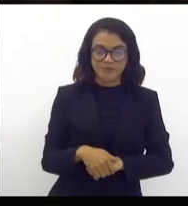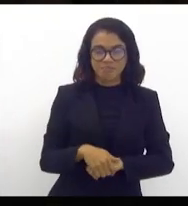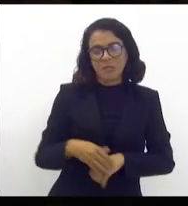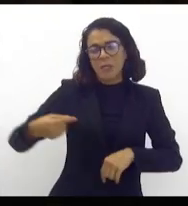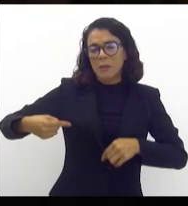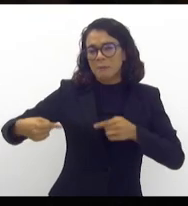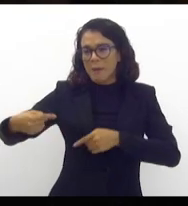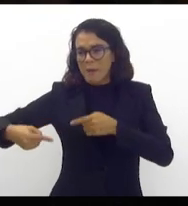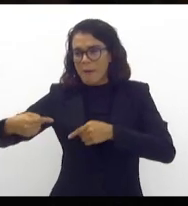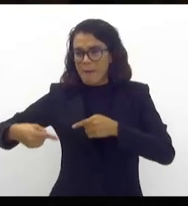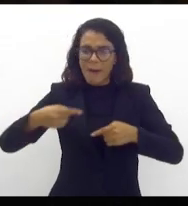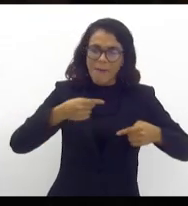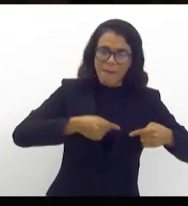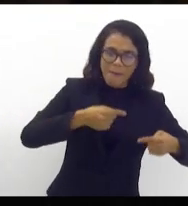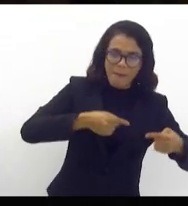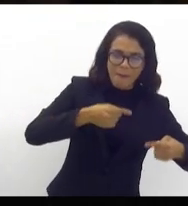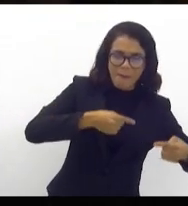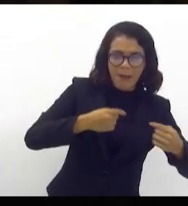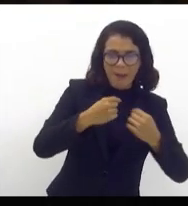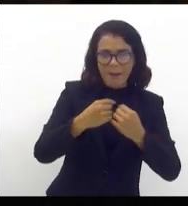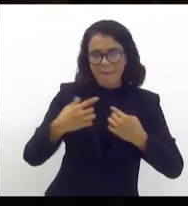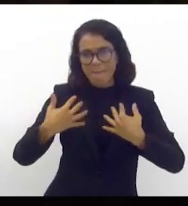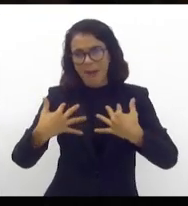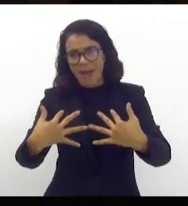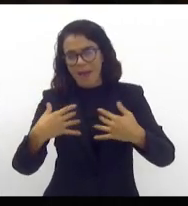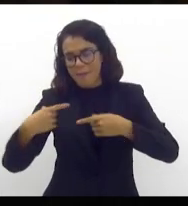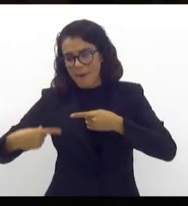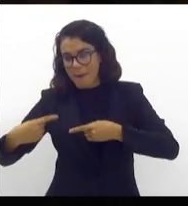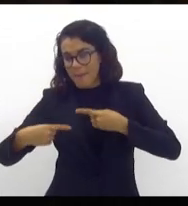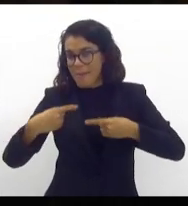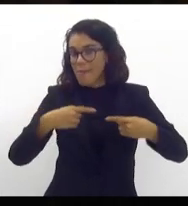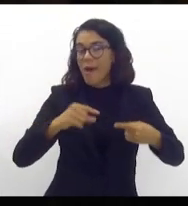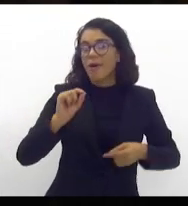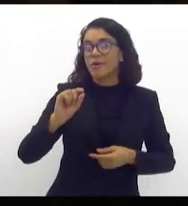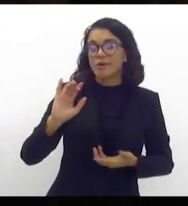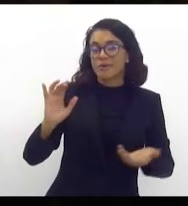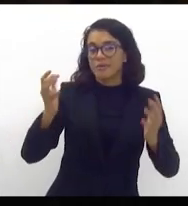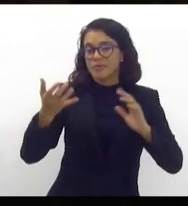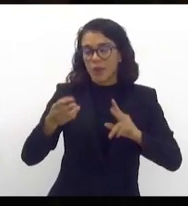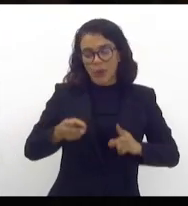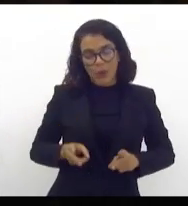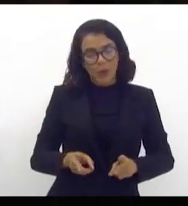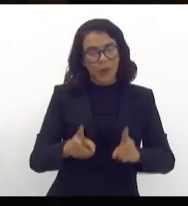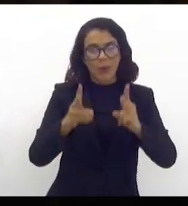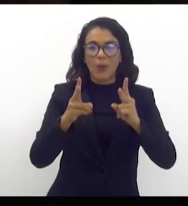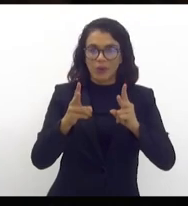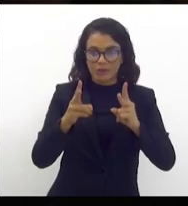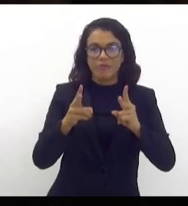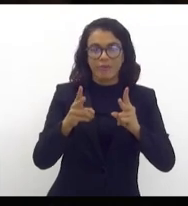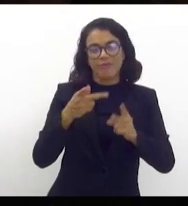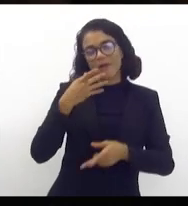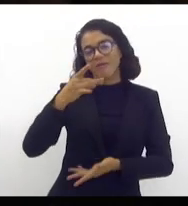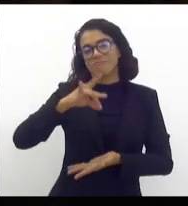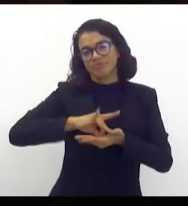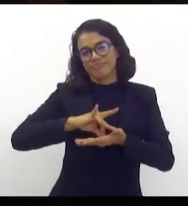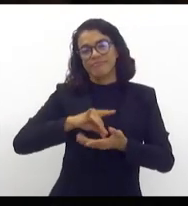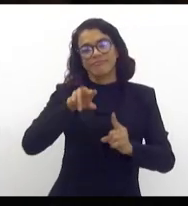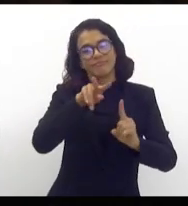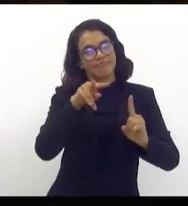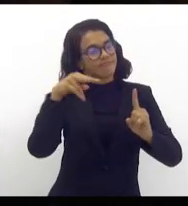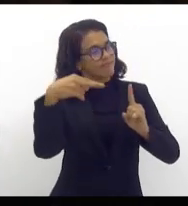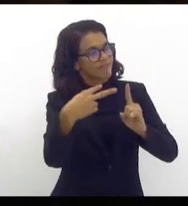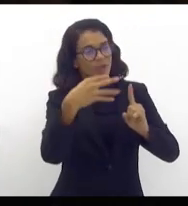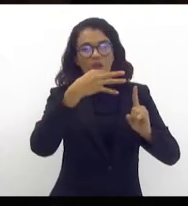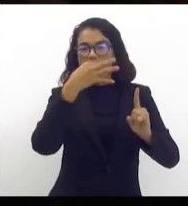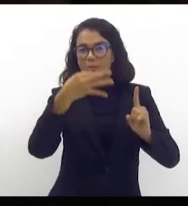discussões, para variar, continuamos a afirmar o nosso ponto de vista